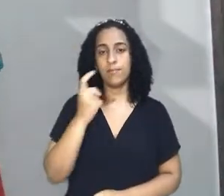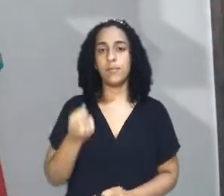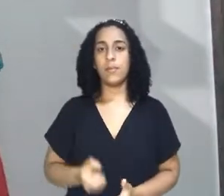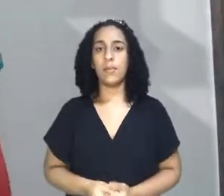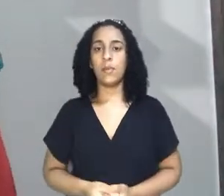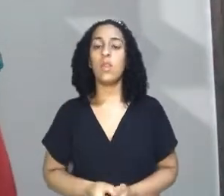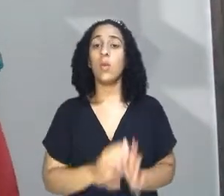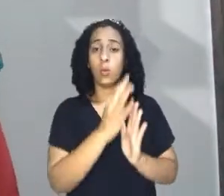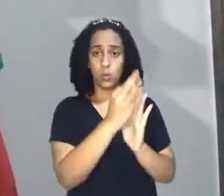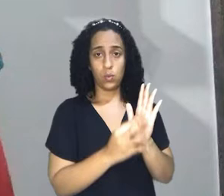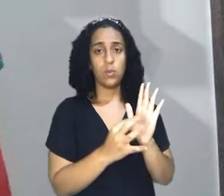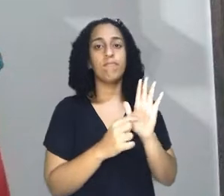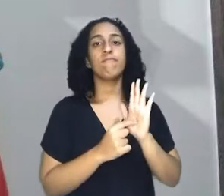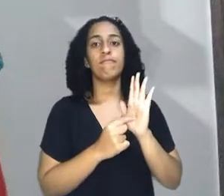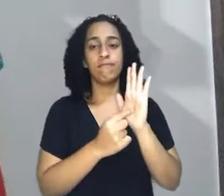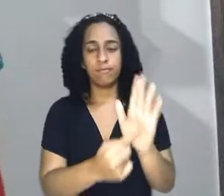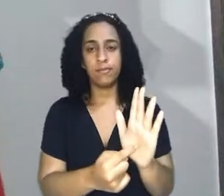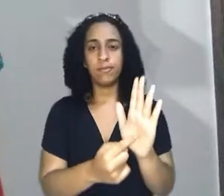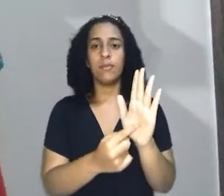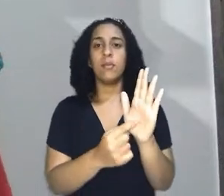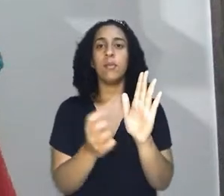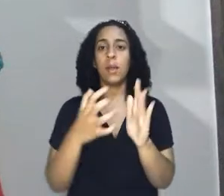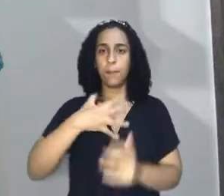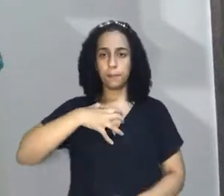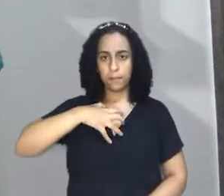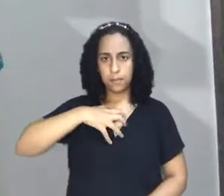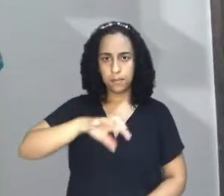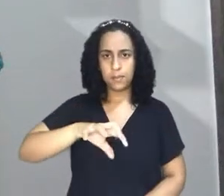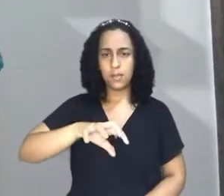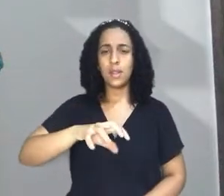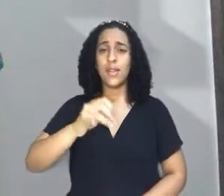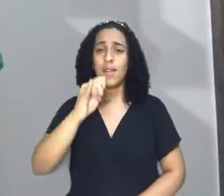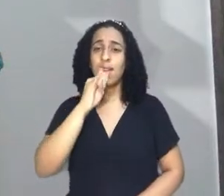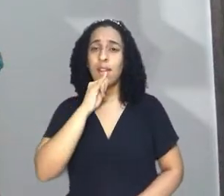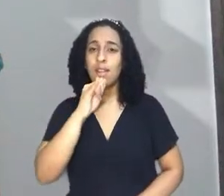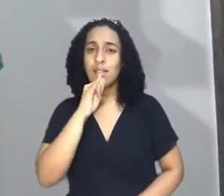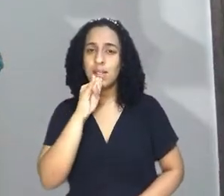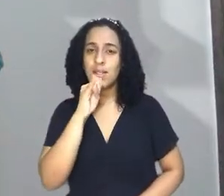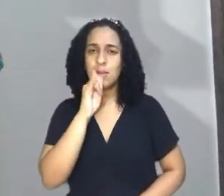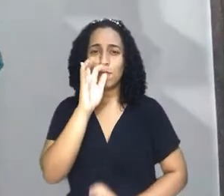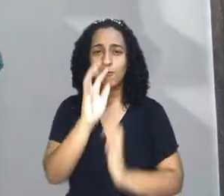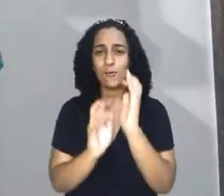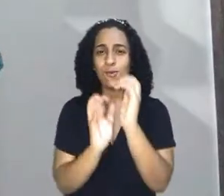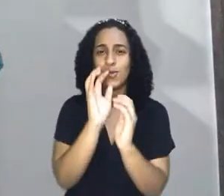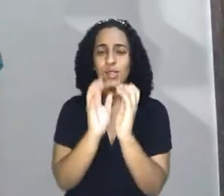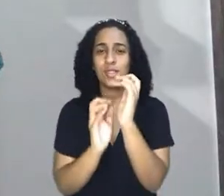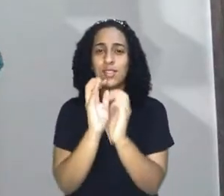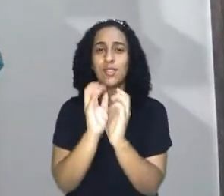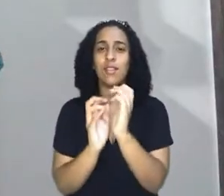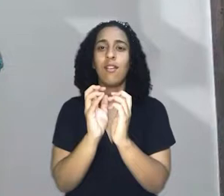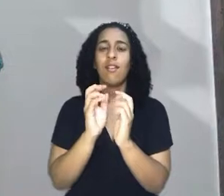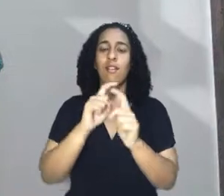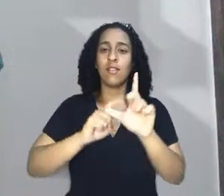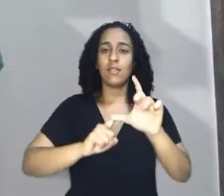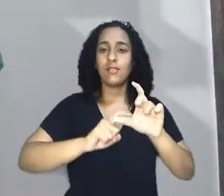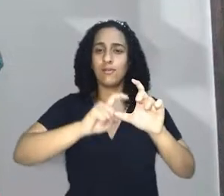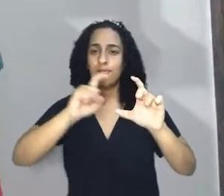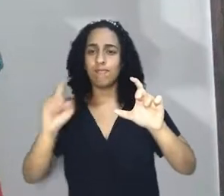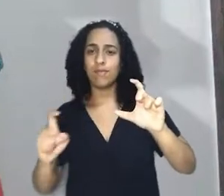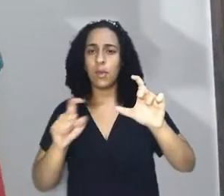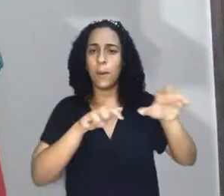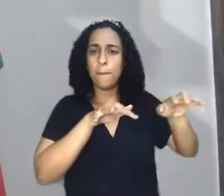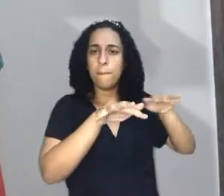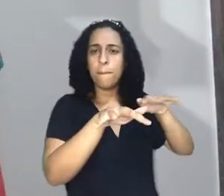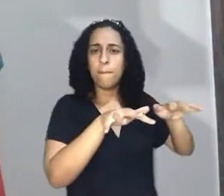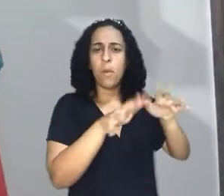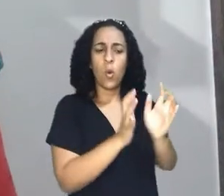Como propõe o texto do professor Sérgio Guerra Filha, a Bahia foi um dos exemplos dessa guerra de independência, que mobilizou tanto